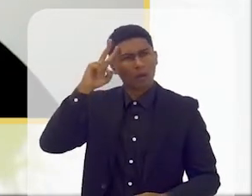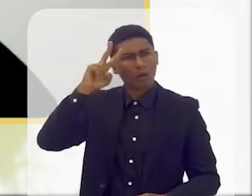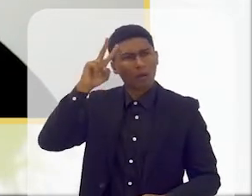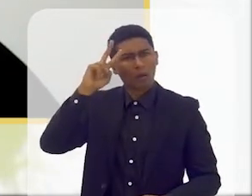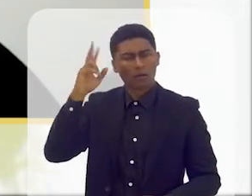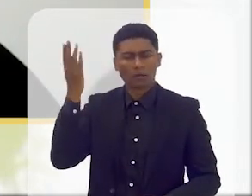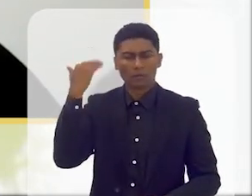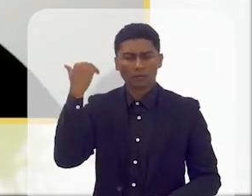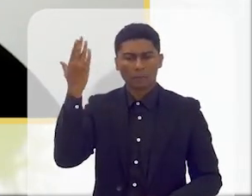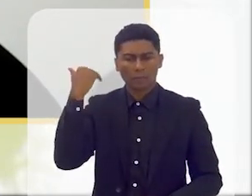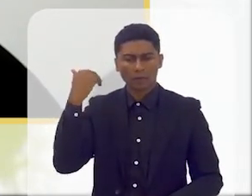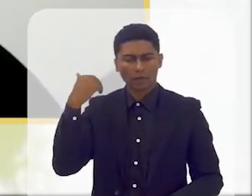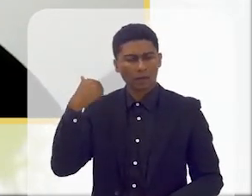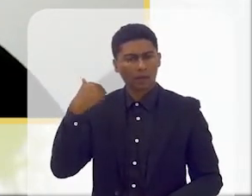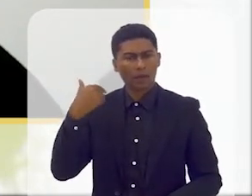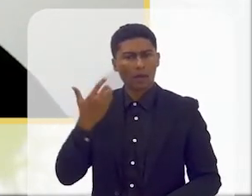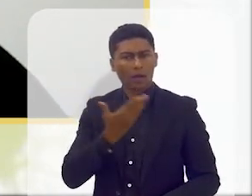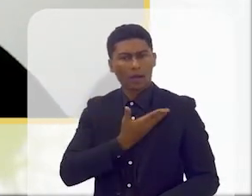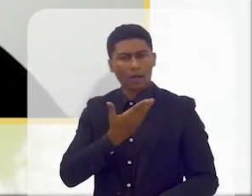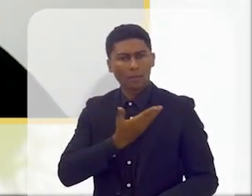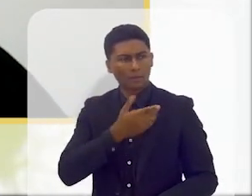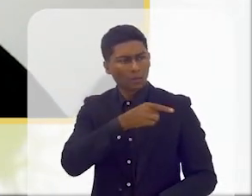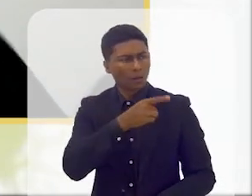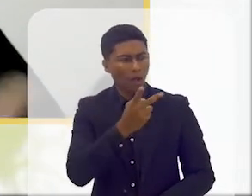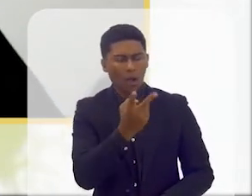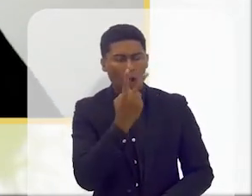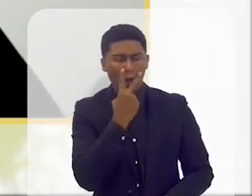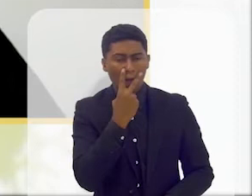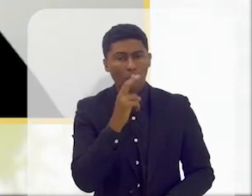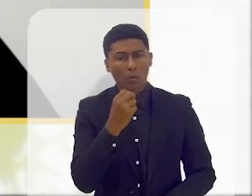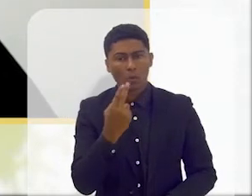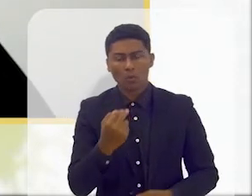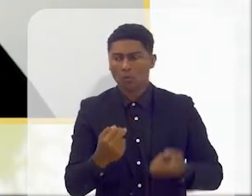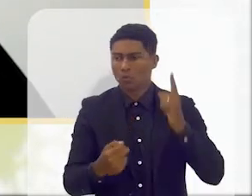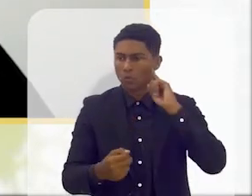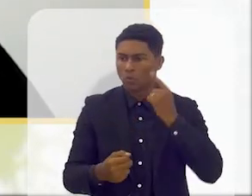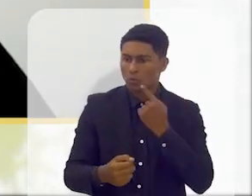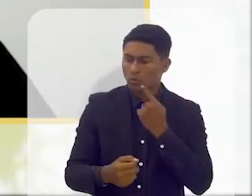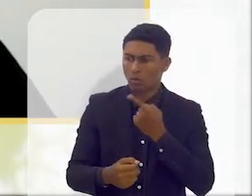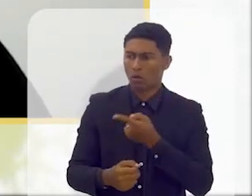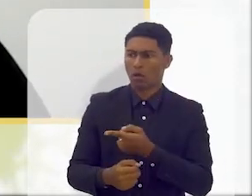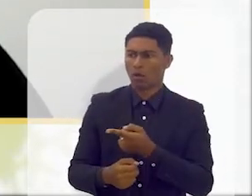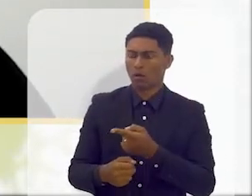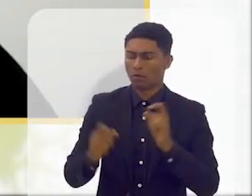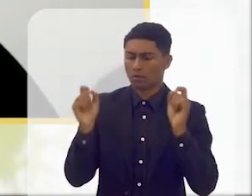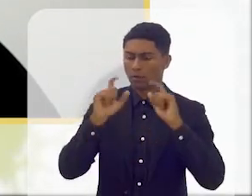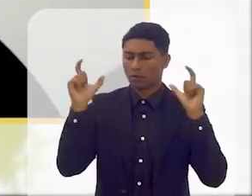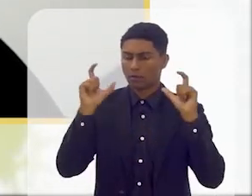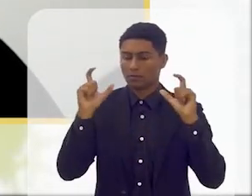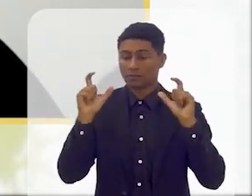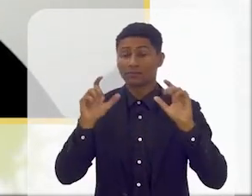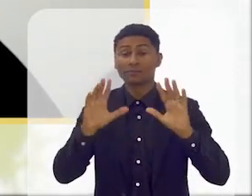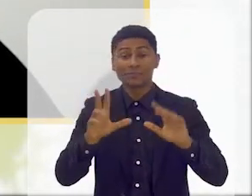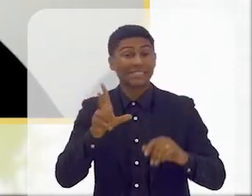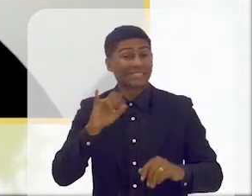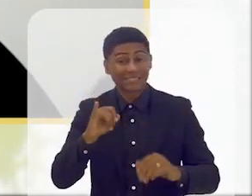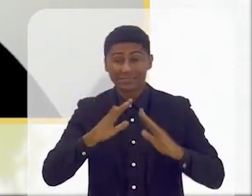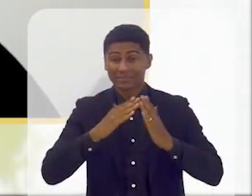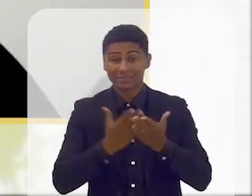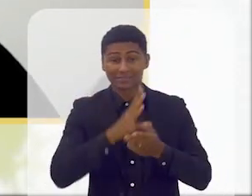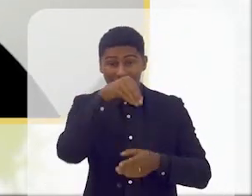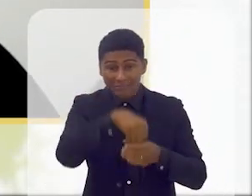o trabalho que tiveram com essas crianças, com esses colegas na escola, e vão estar atentos para isso. Agora, se nós não tivermos esta